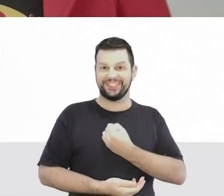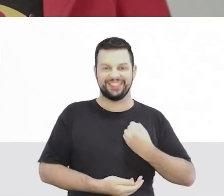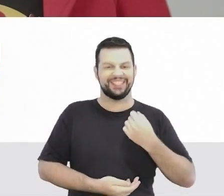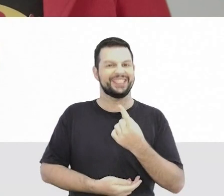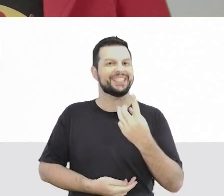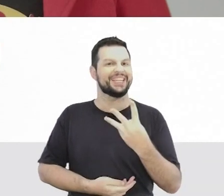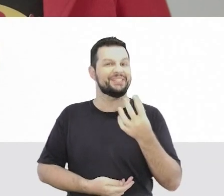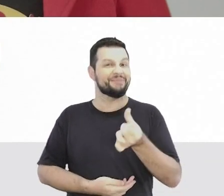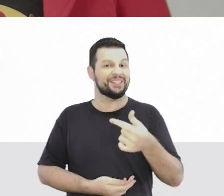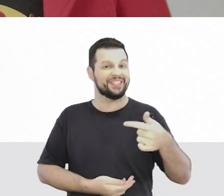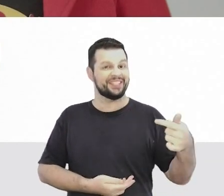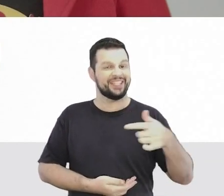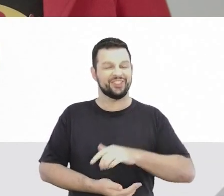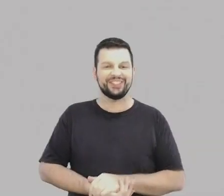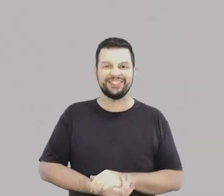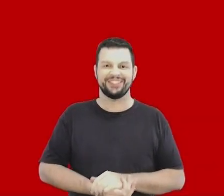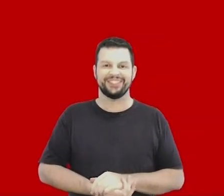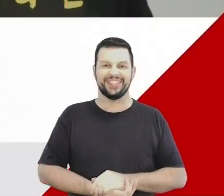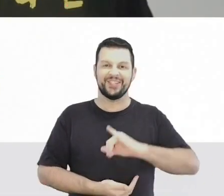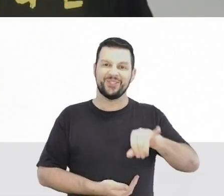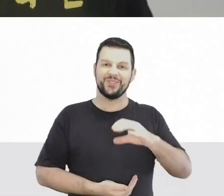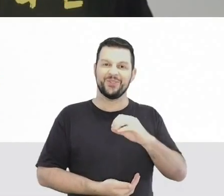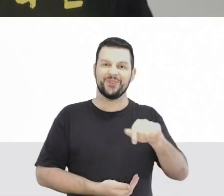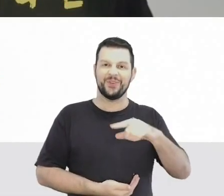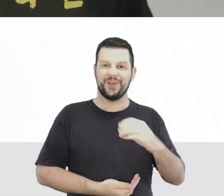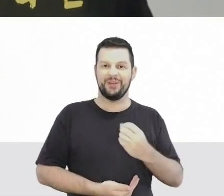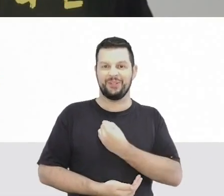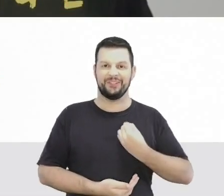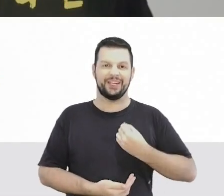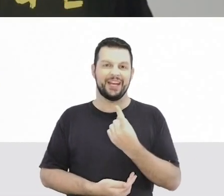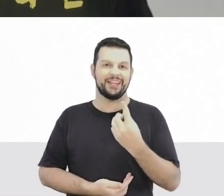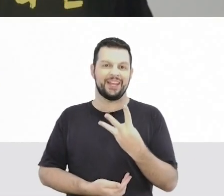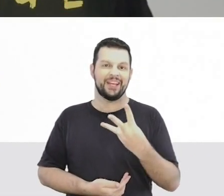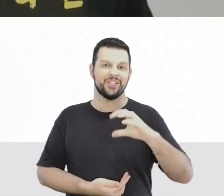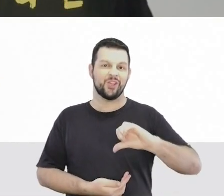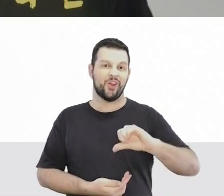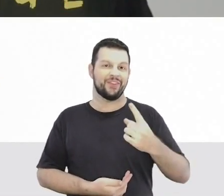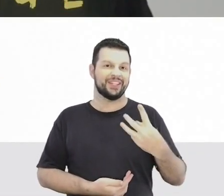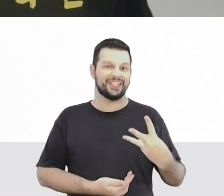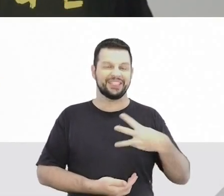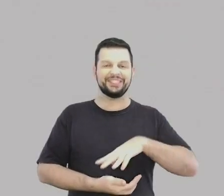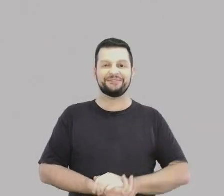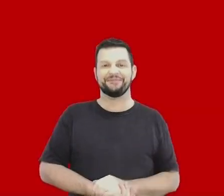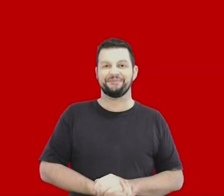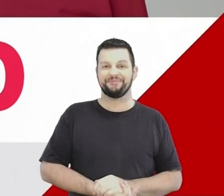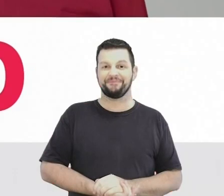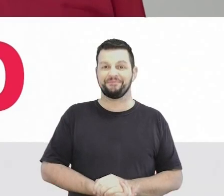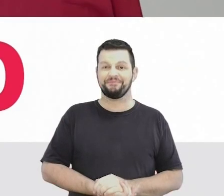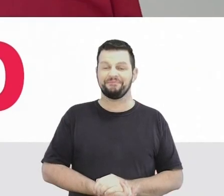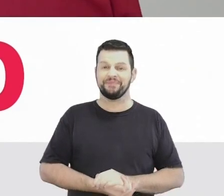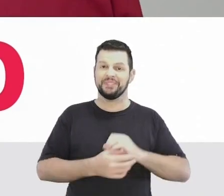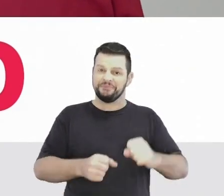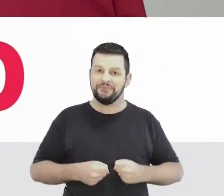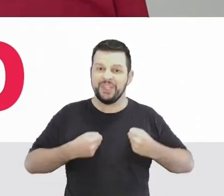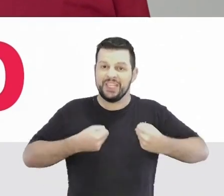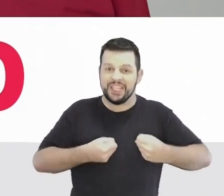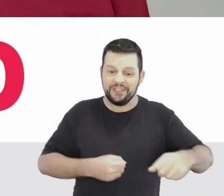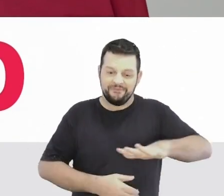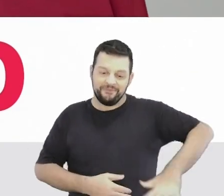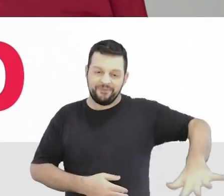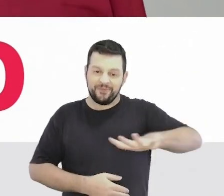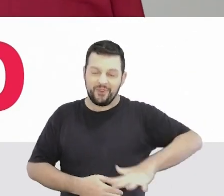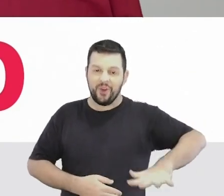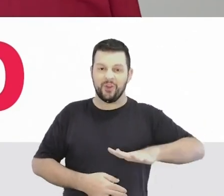Carvalho, 13677. João Marcelo, 13913. Em defesa do território